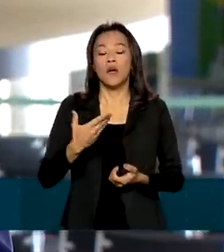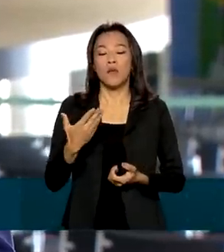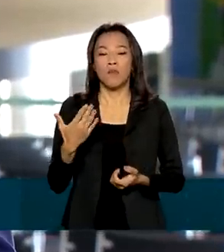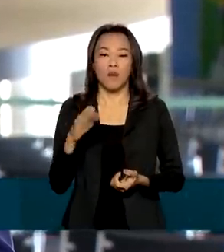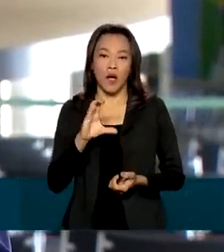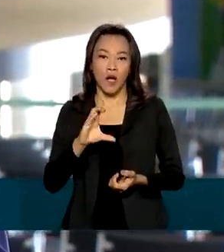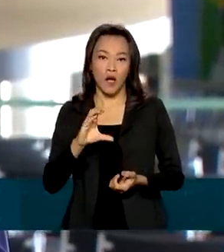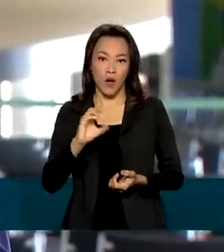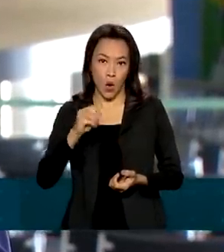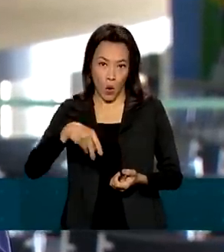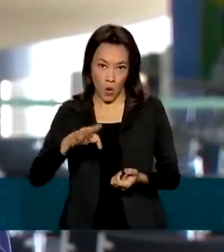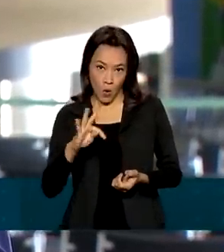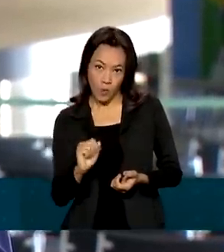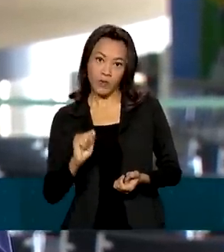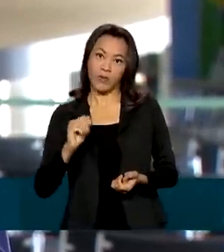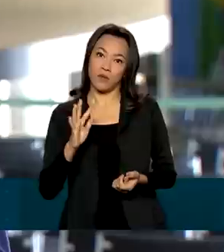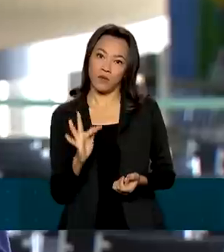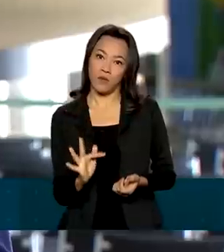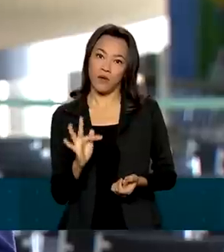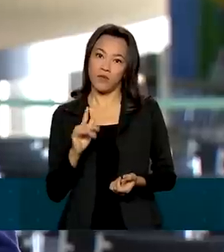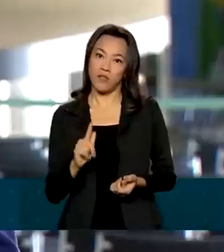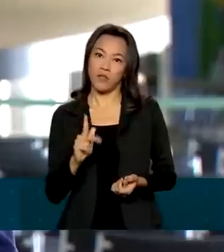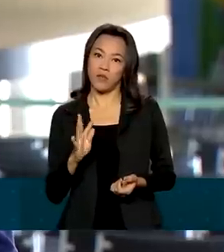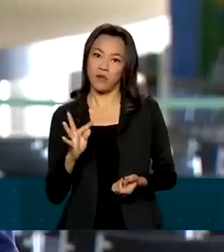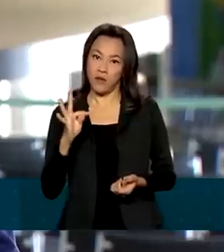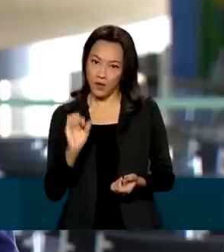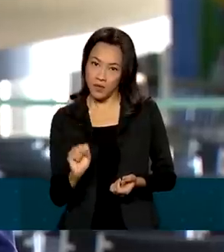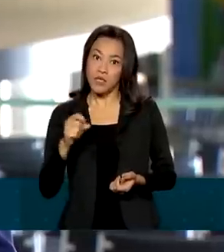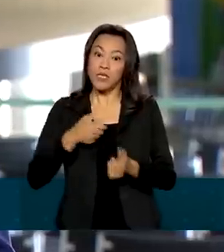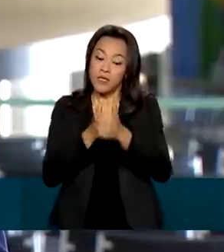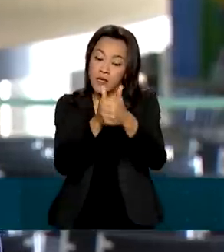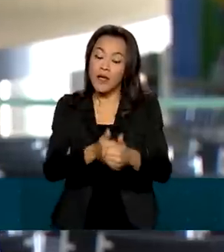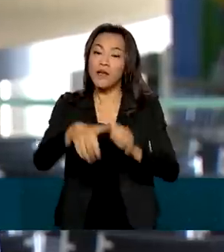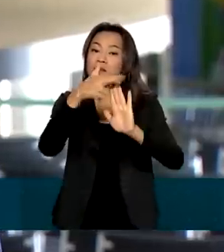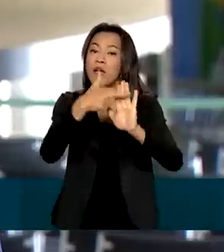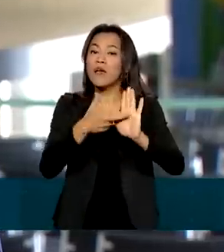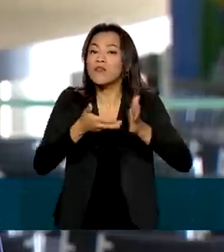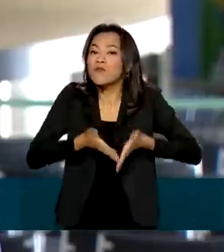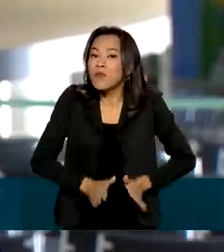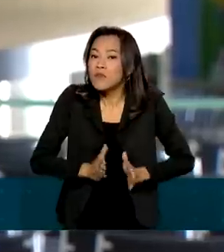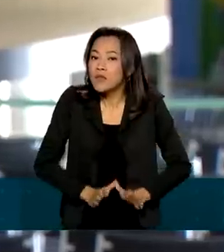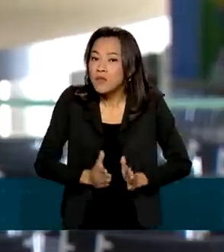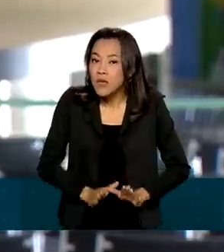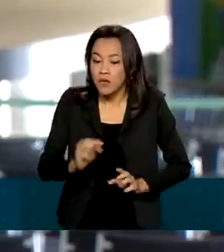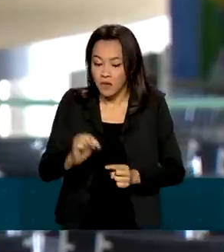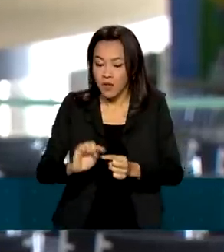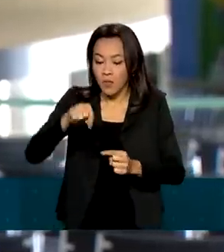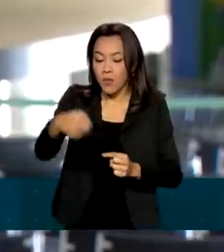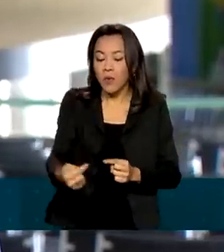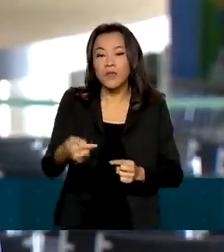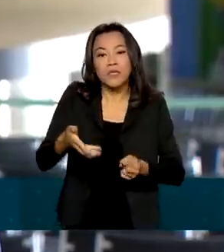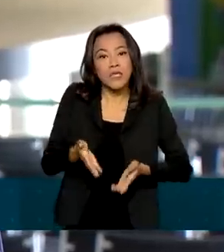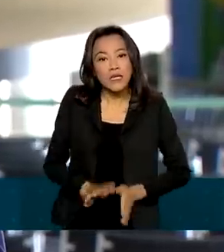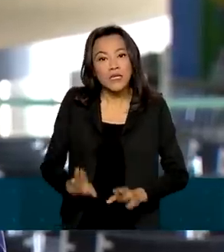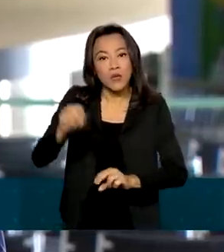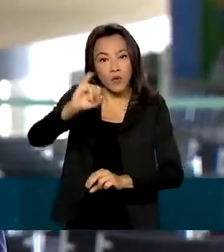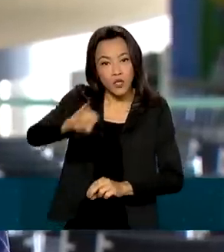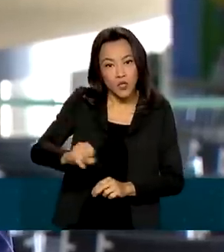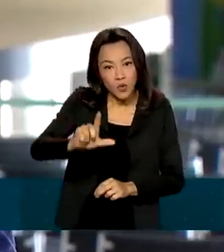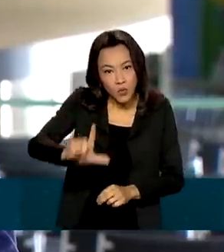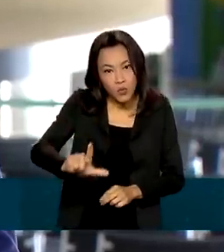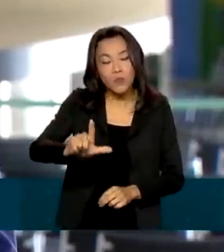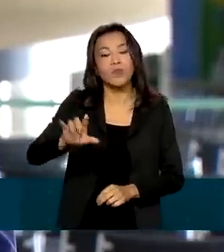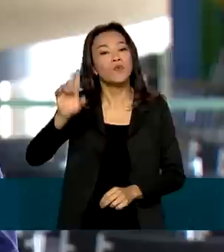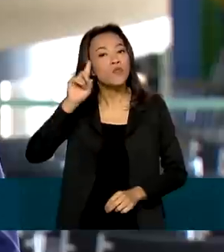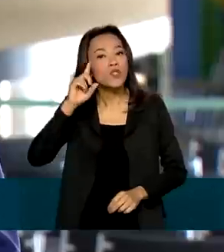com correção. A liberação dos recursos segue o mês de nascimento. Os próximos a receber serão aí os nascidos em julho. Isso acontece